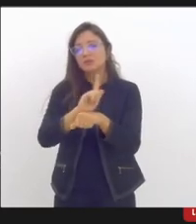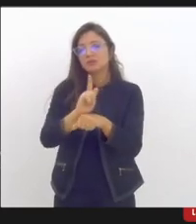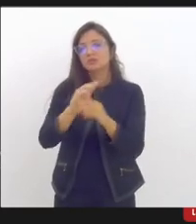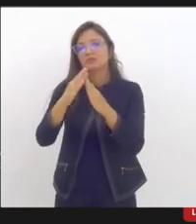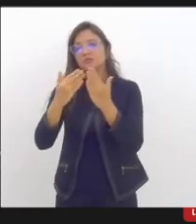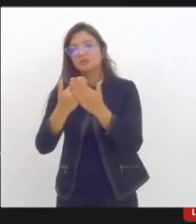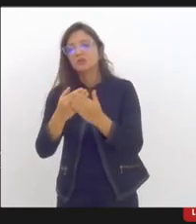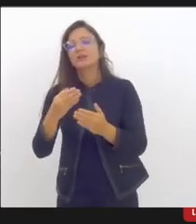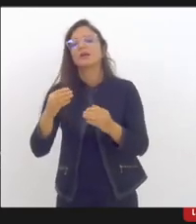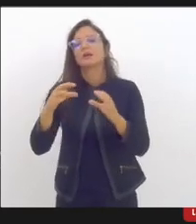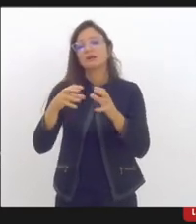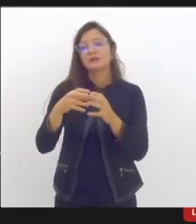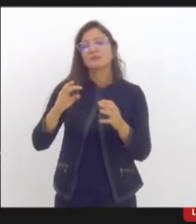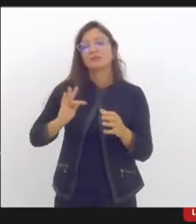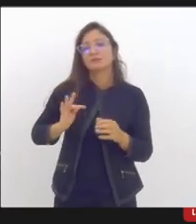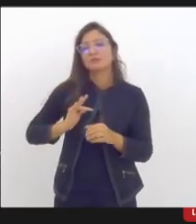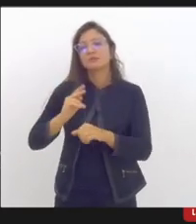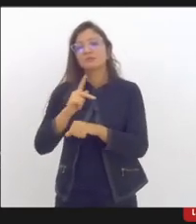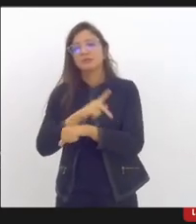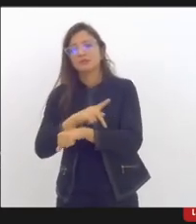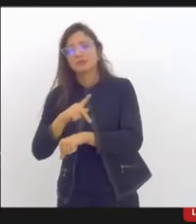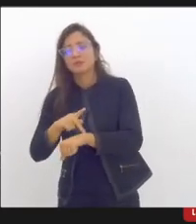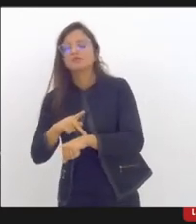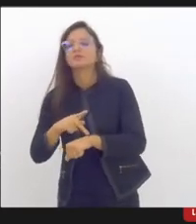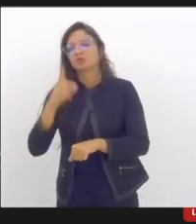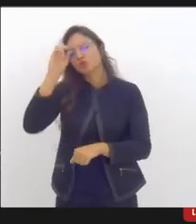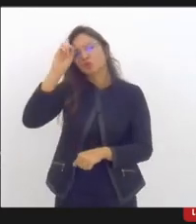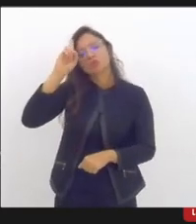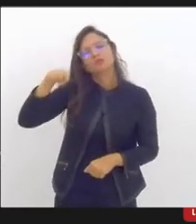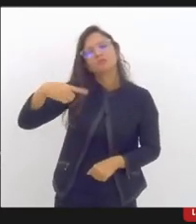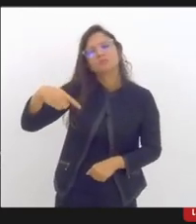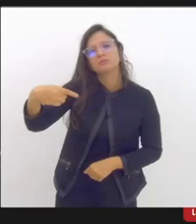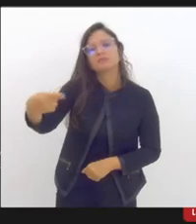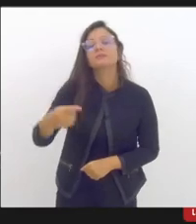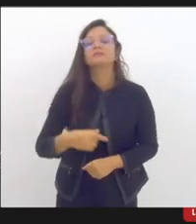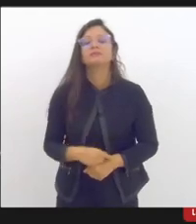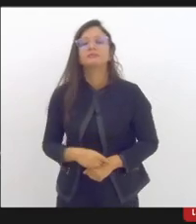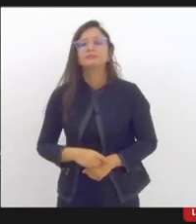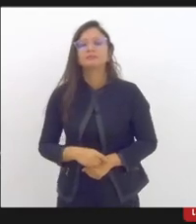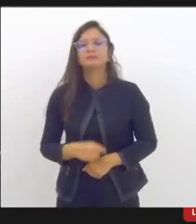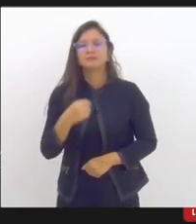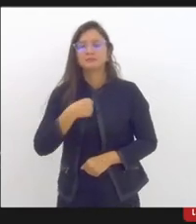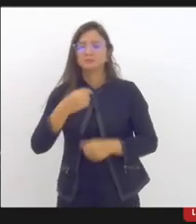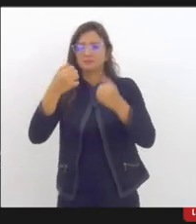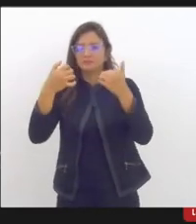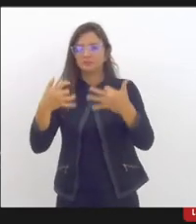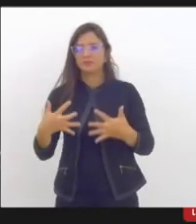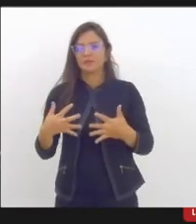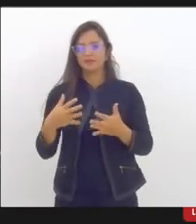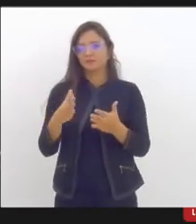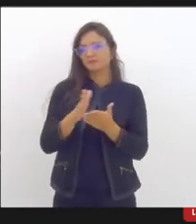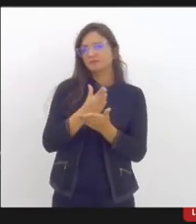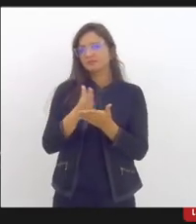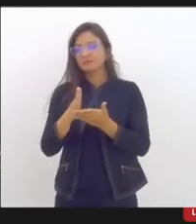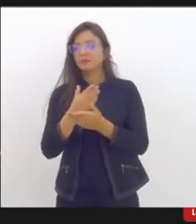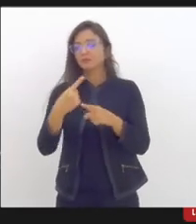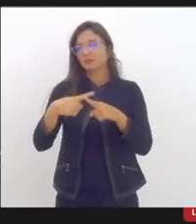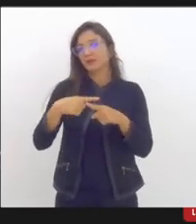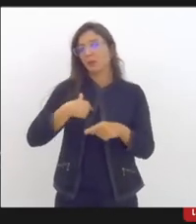técnico-pedagógica no cotidiano. E aí eu queria fazer alguns destaques, aproveitar esse momento de fala.